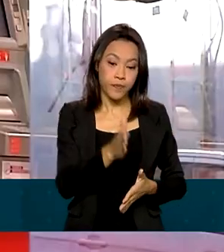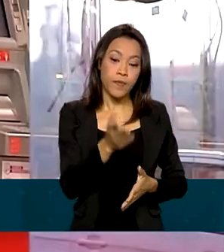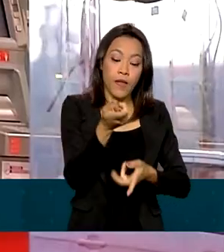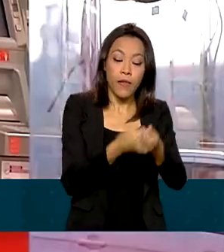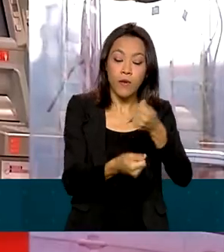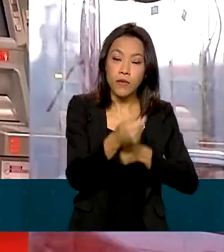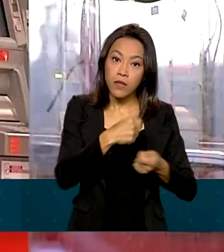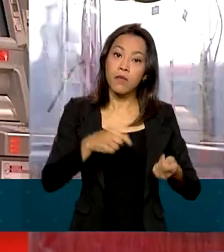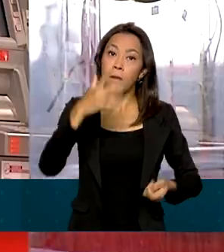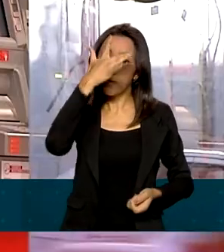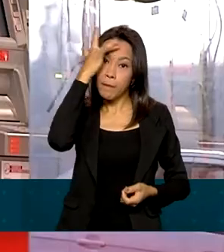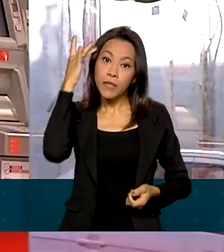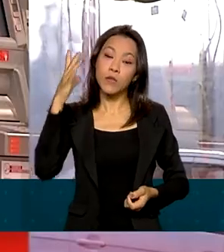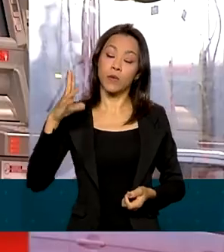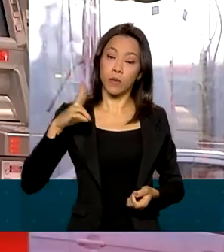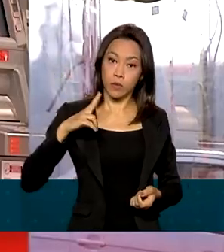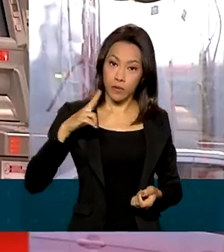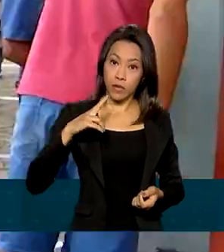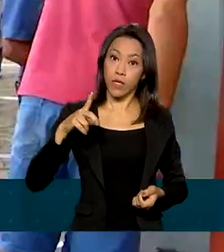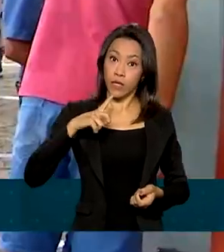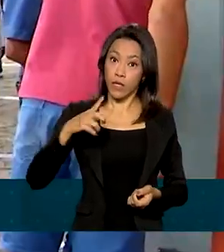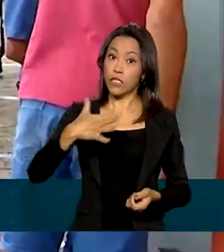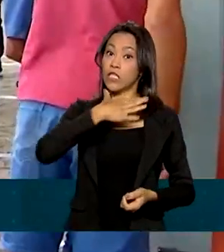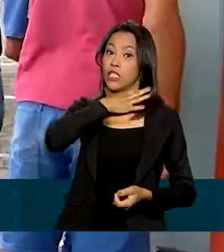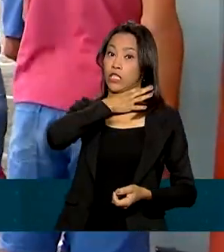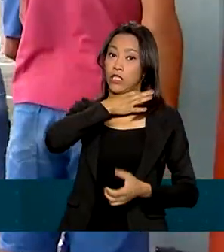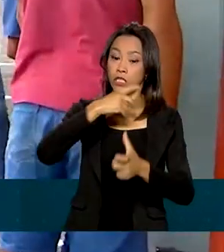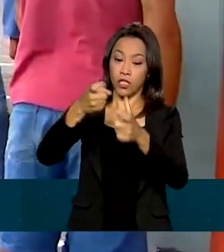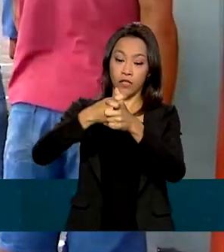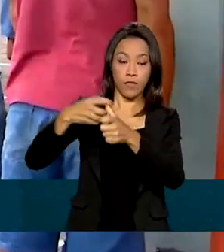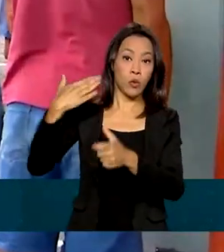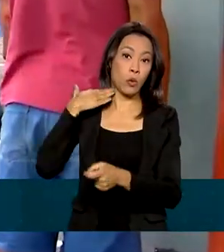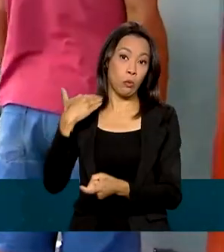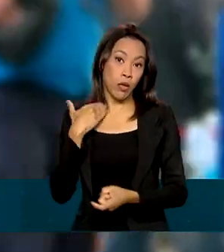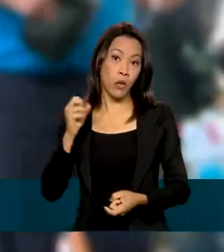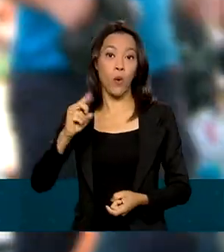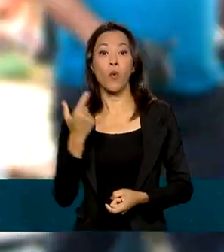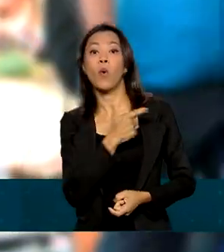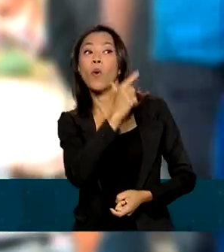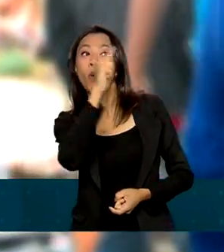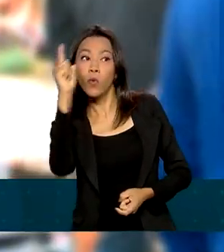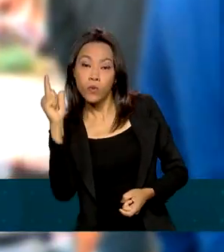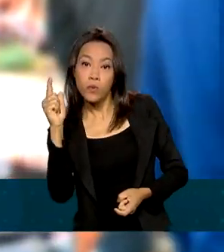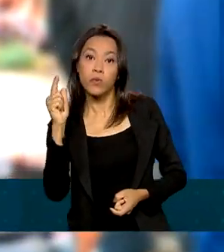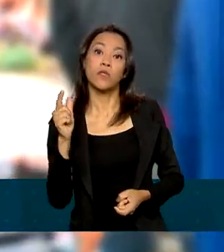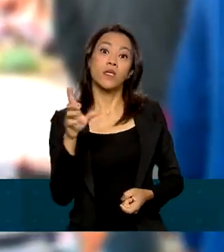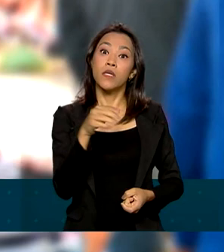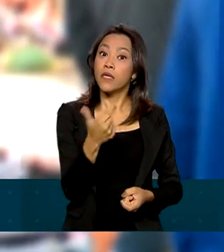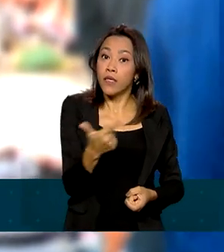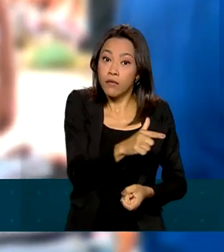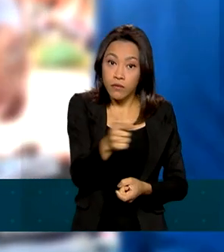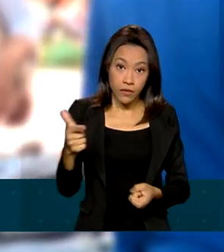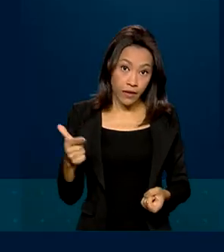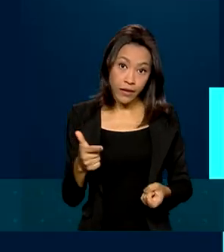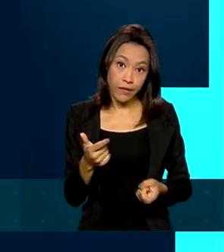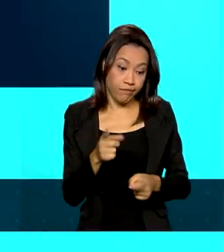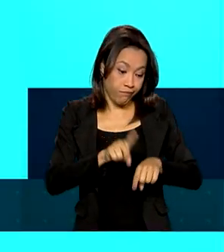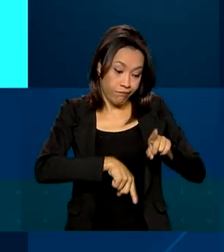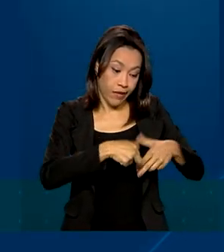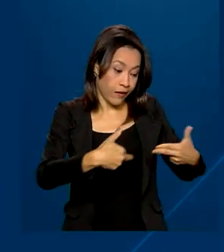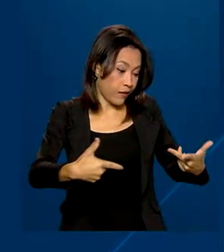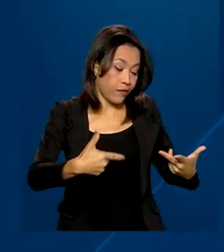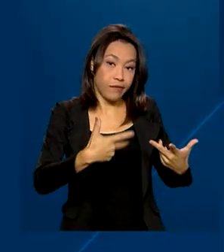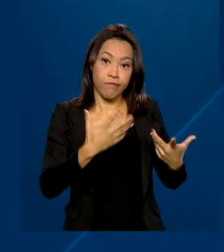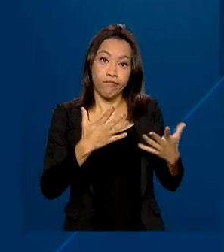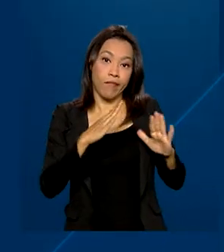para pessoas físicas que têm dívidas com bancos ou outras instituições financeiras e que não possuem bens como garantia. Para